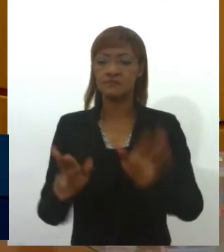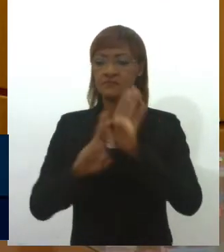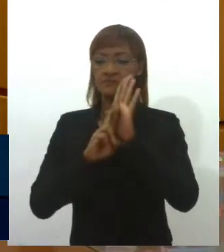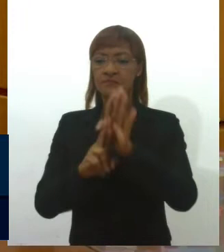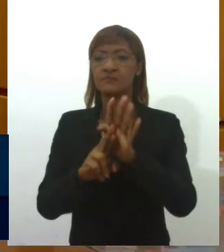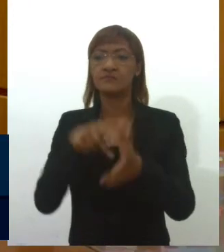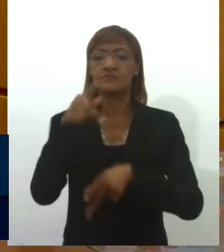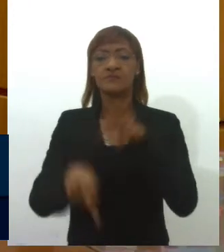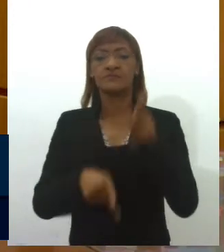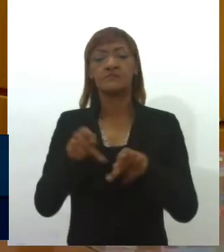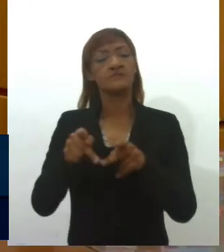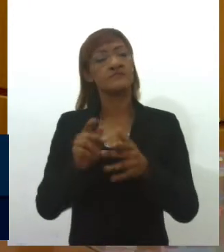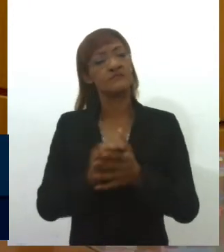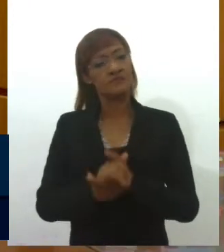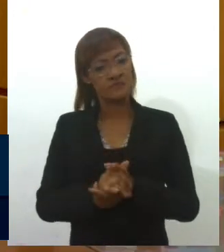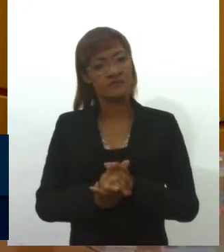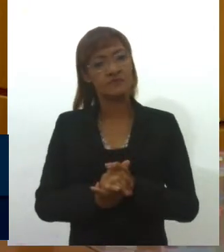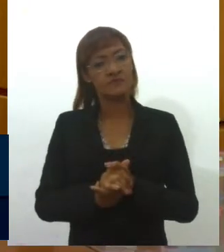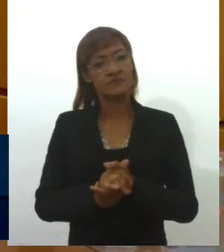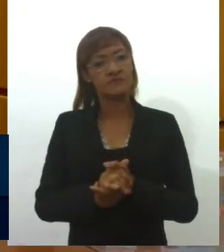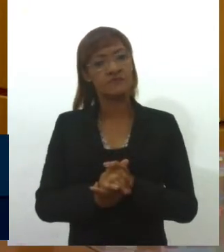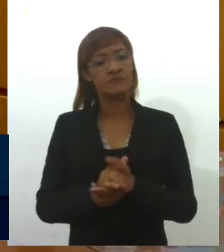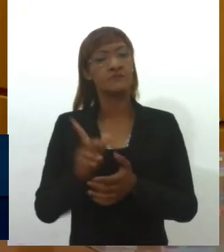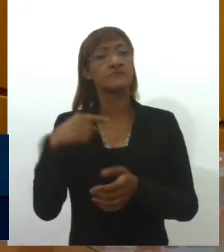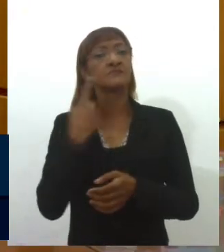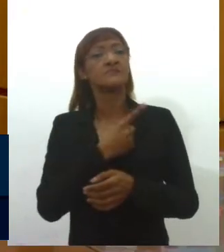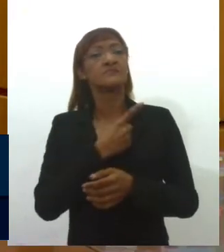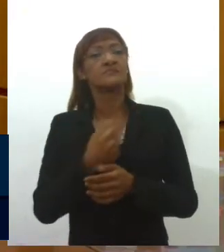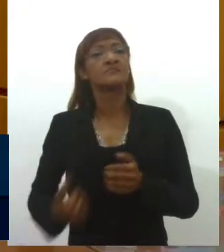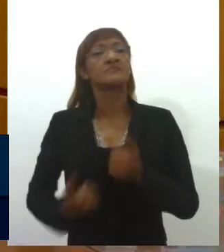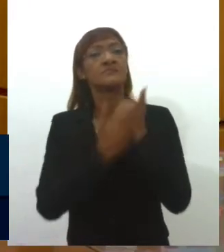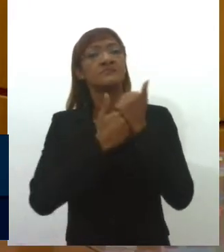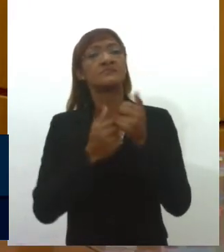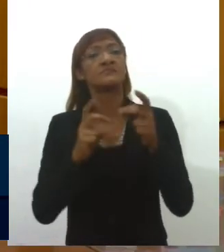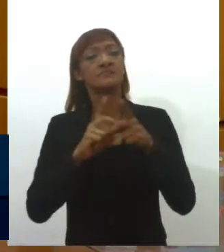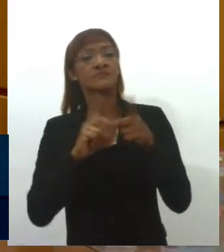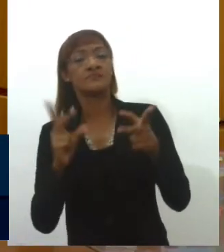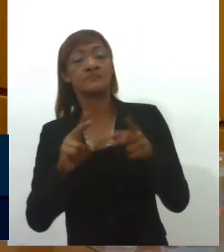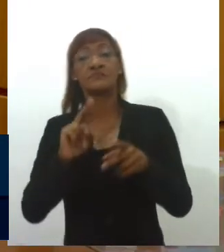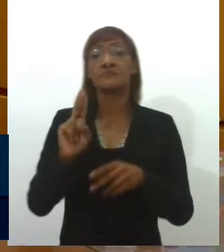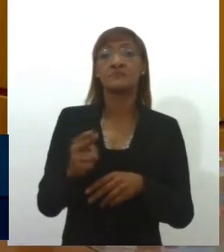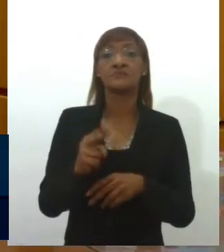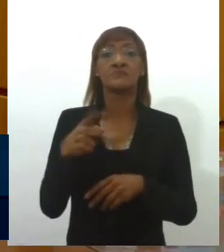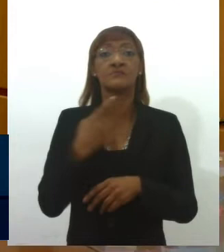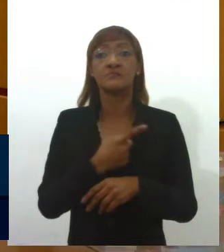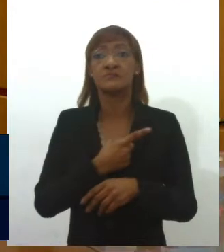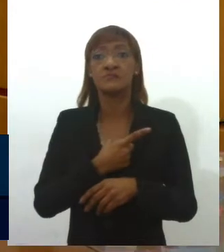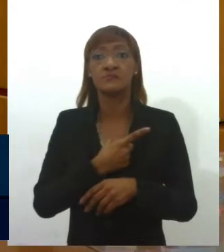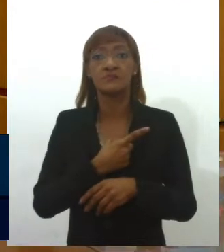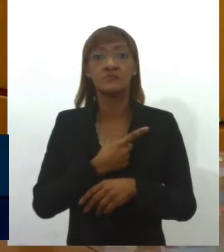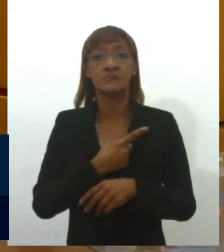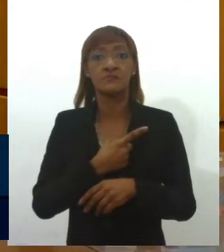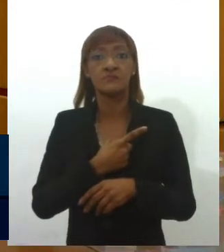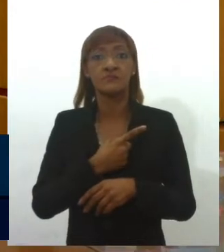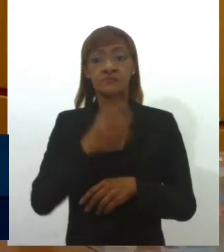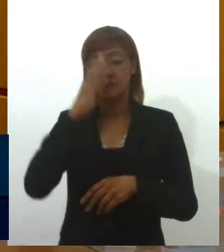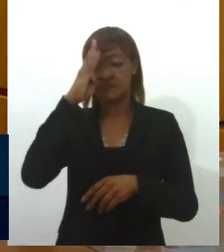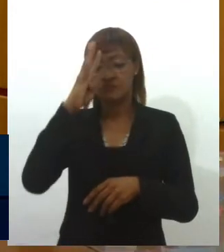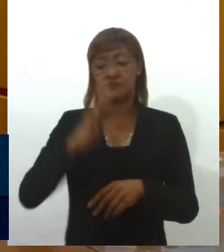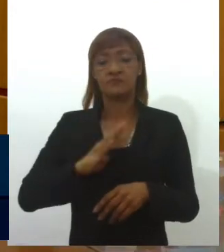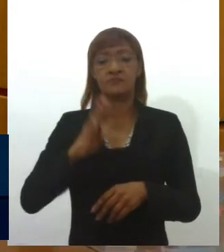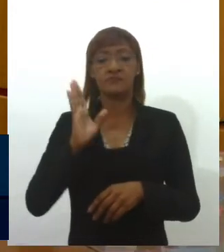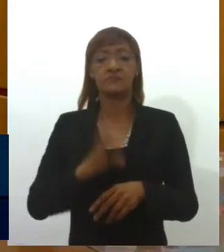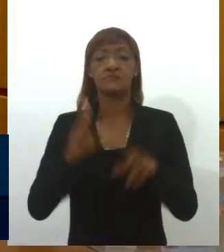populares. Ou nós defendemos a democracia ou nós estamos atuando contra nós mesmos. Por isso, presidente,